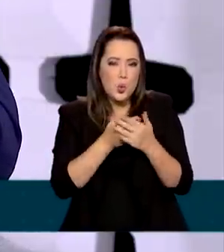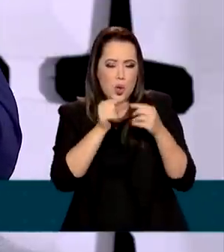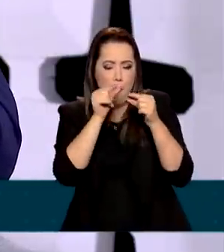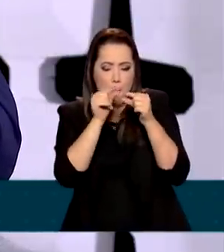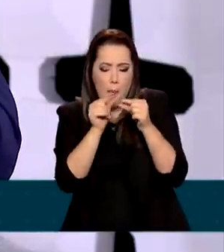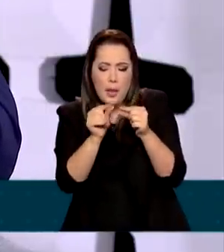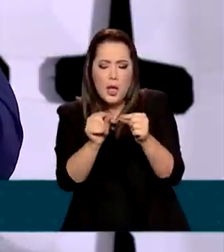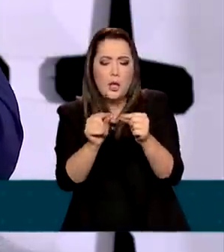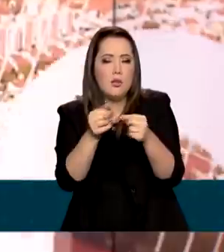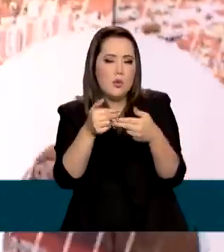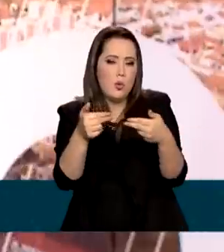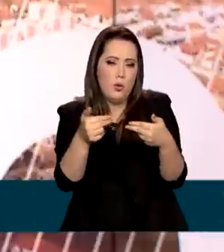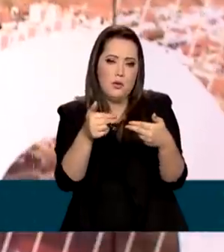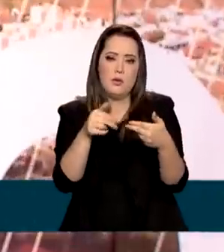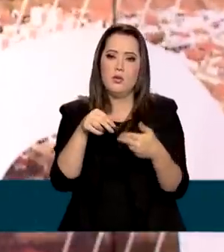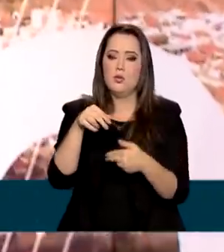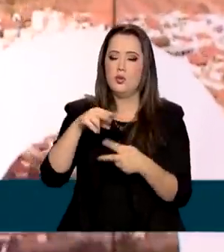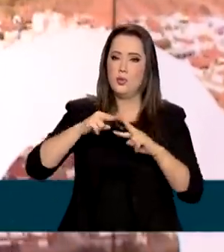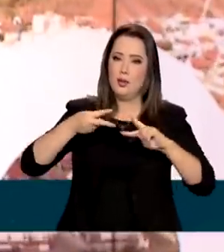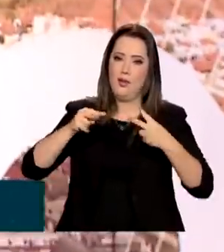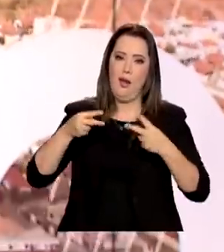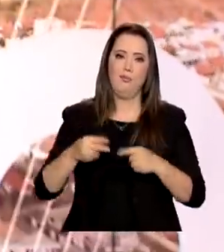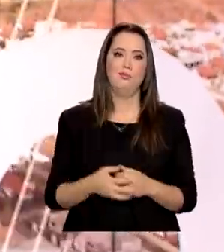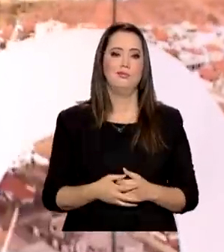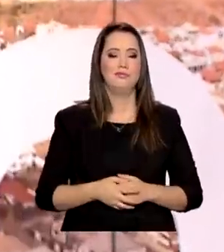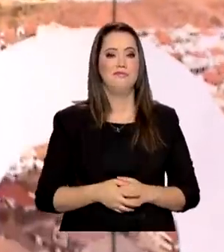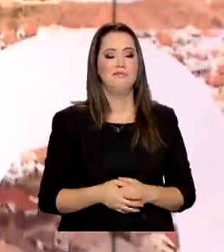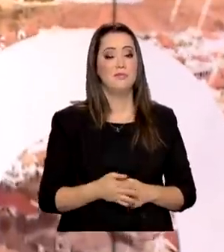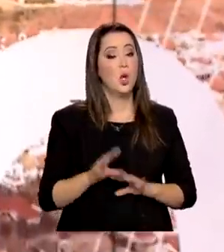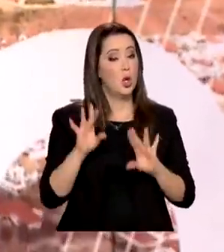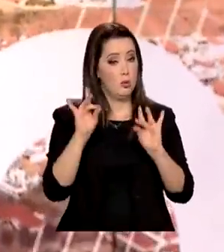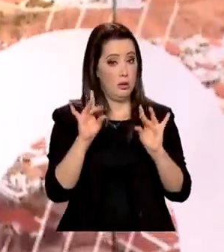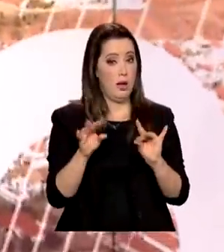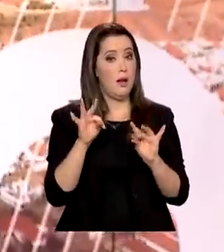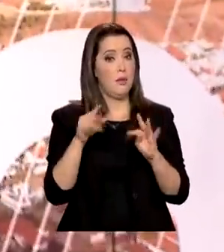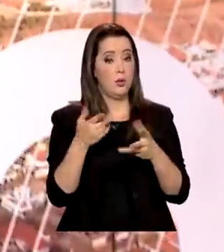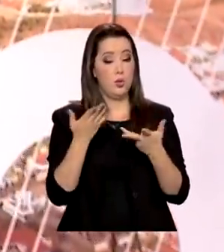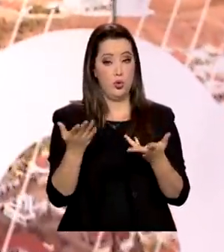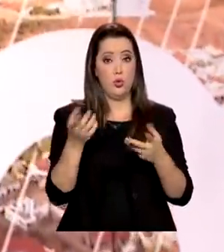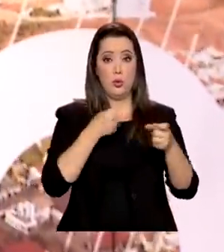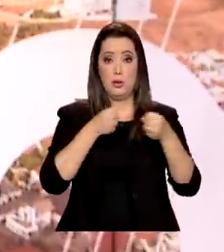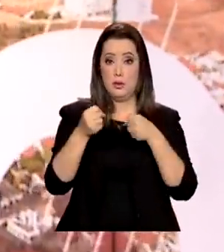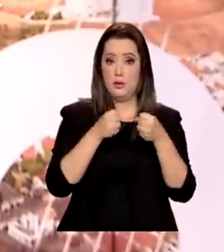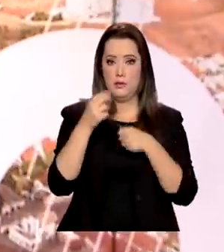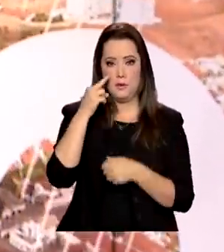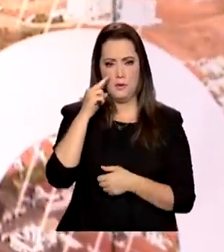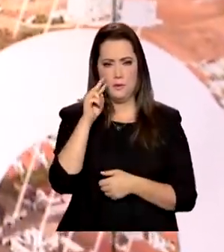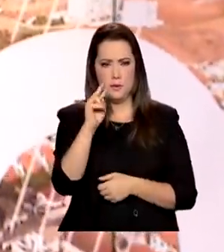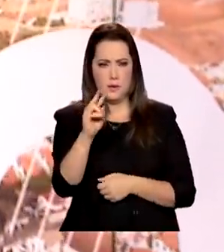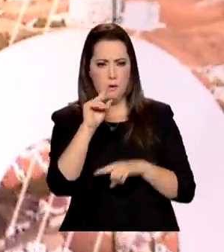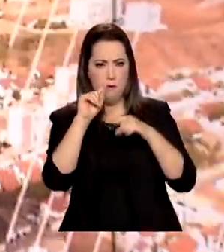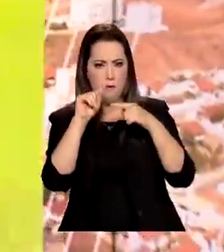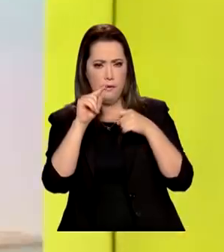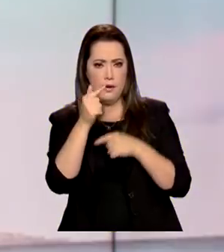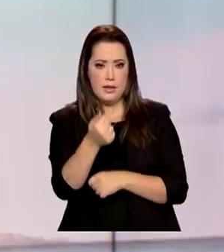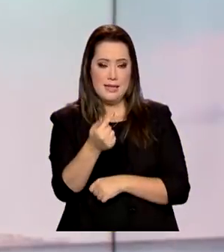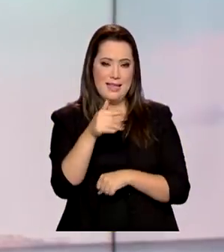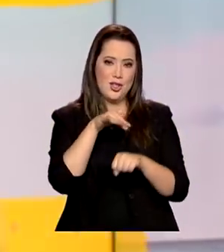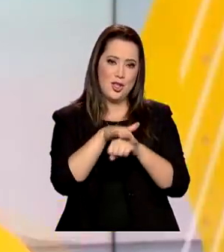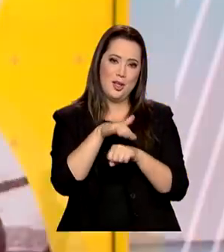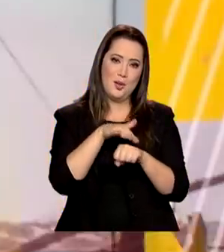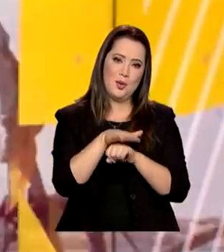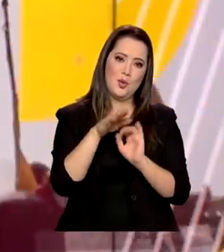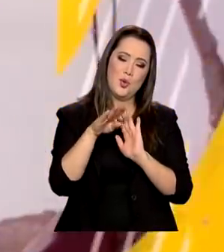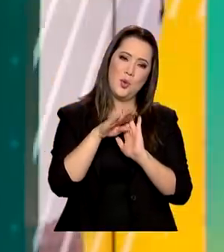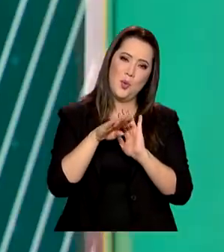dentro daquele material. A entrevista completa do ministro Marcos Pontes, você acompanha às 7 da noite